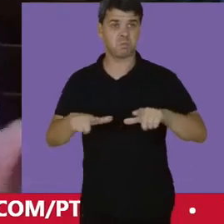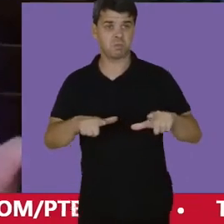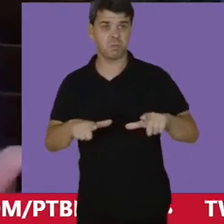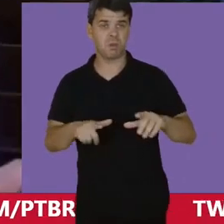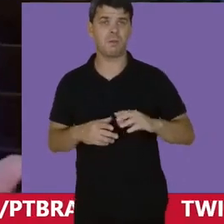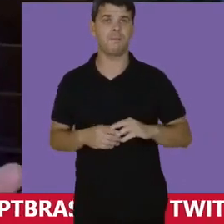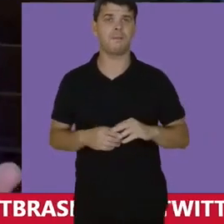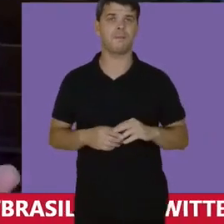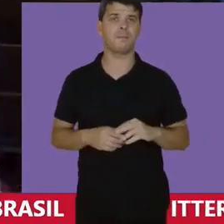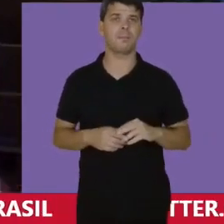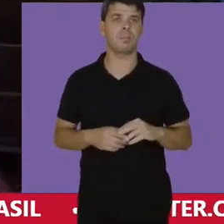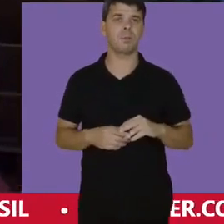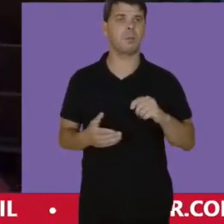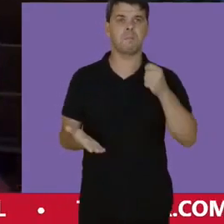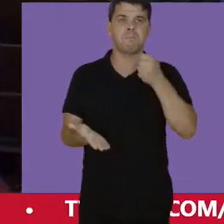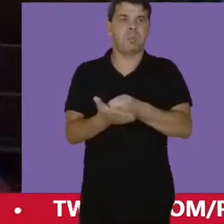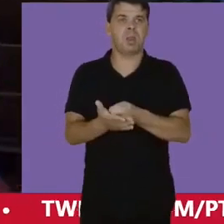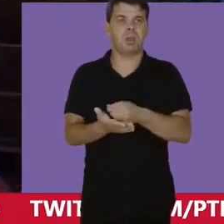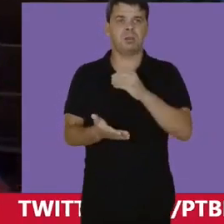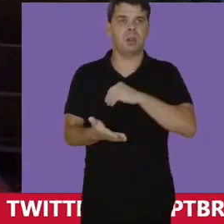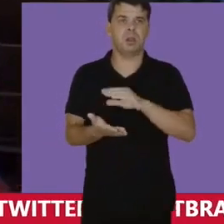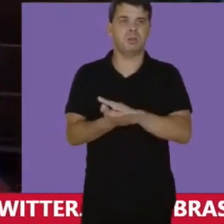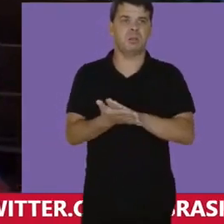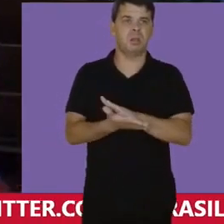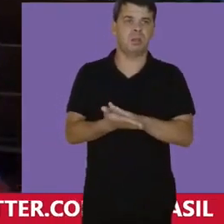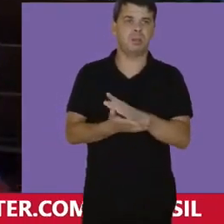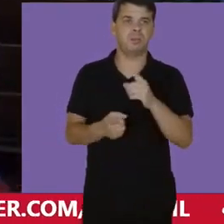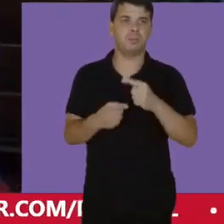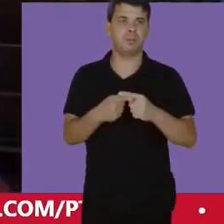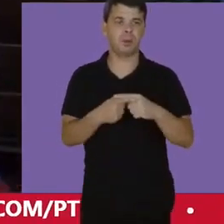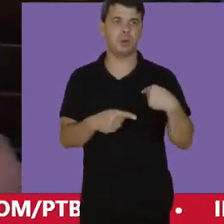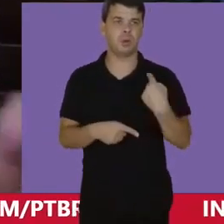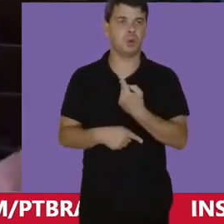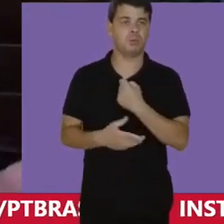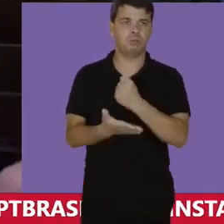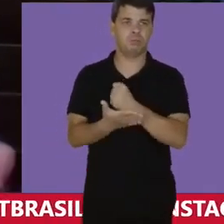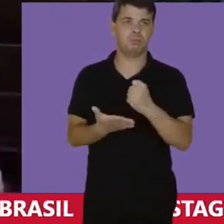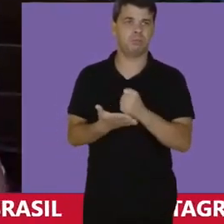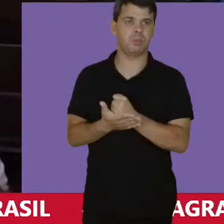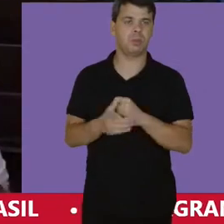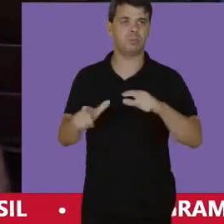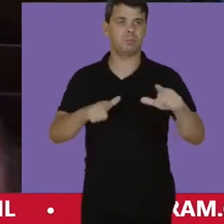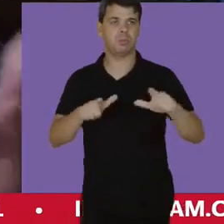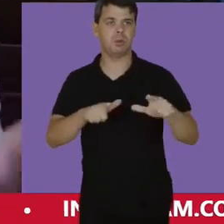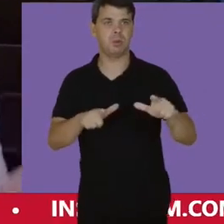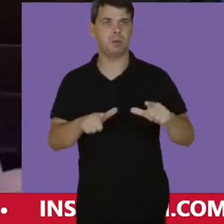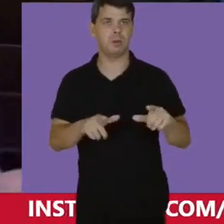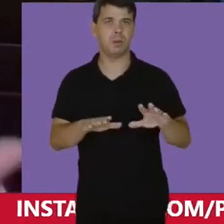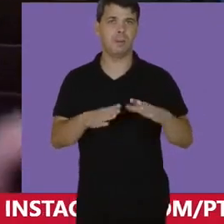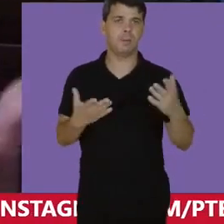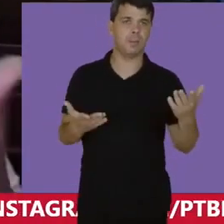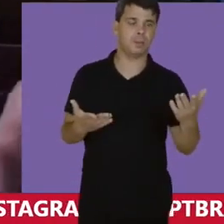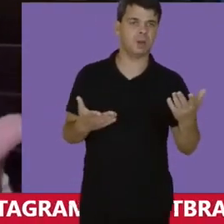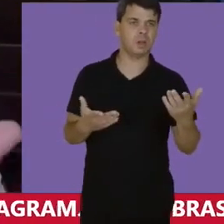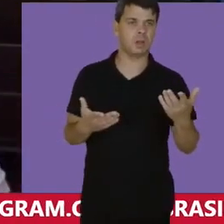Sem nenhum tipo de pagamento Porque nós não éramos contratadas para o trabalho E sim para... não existia